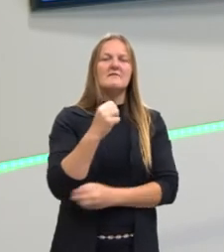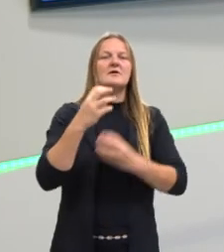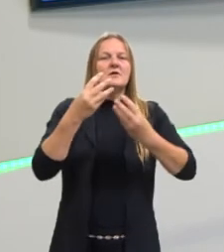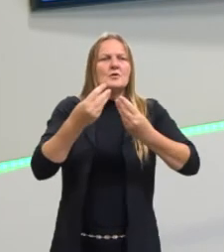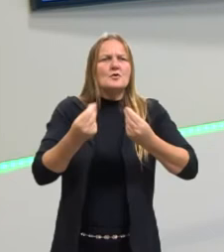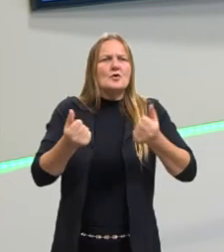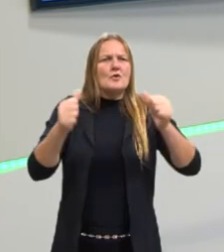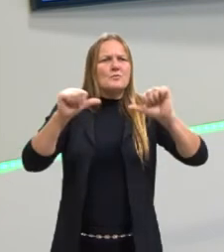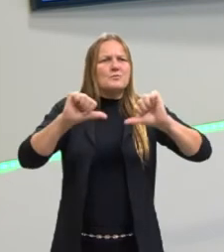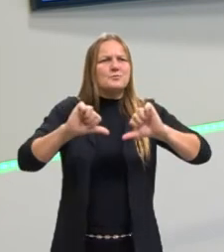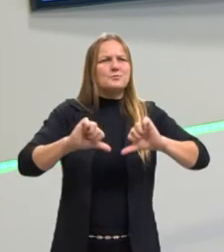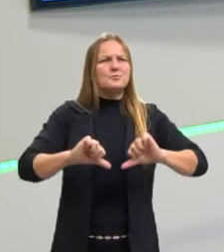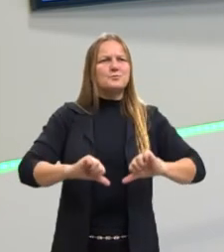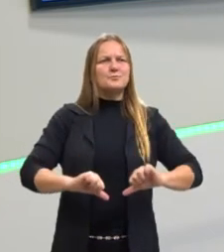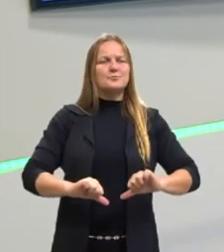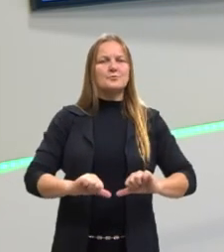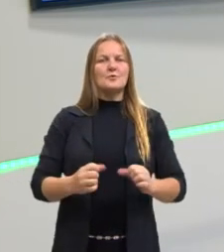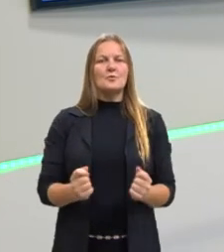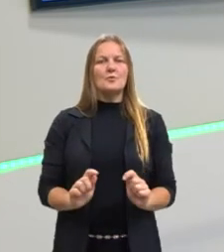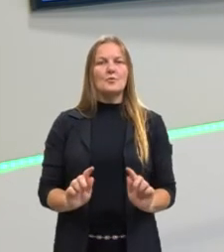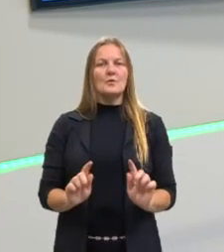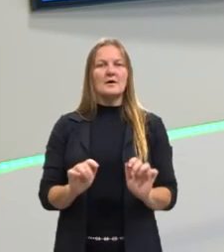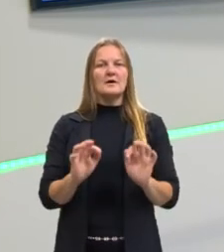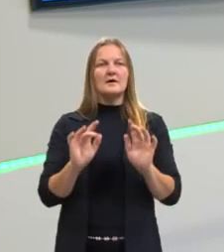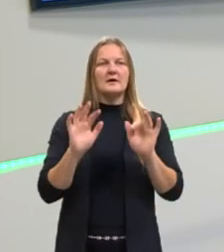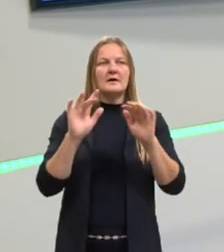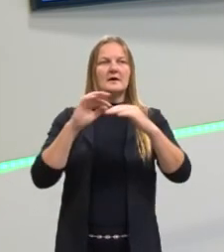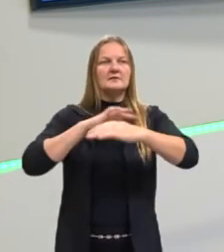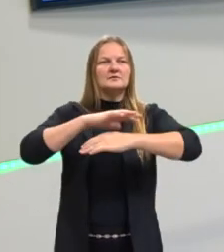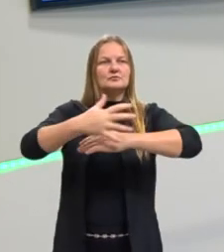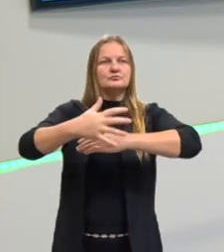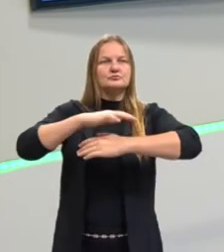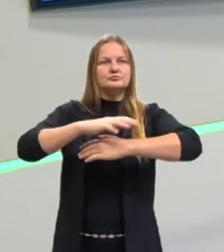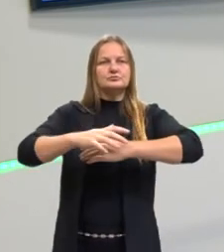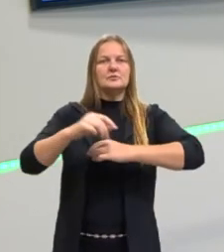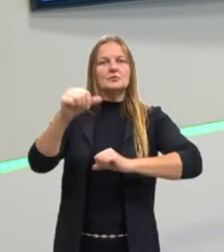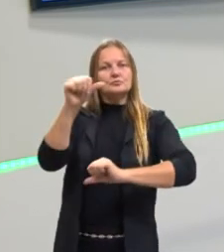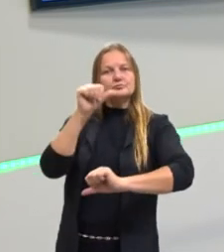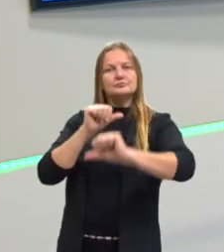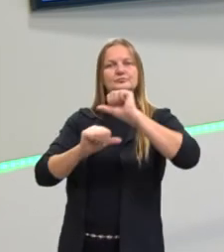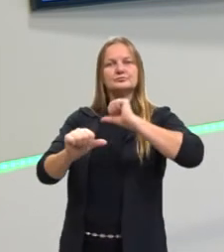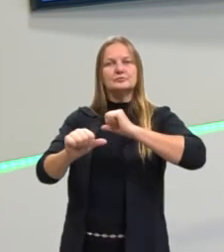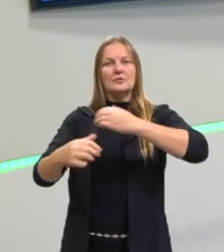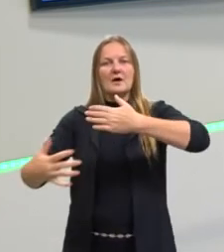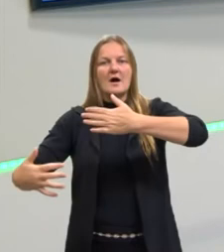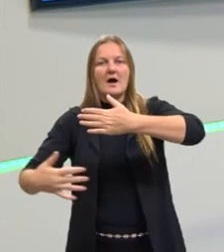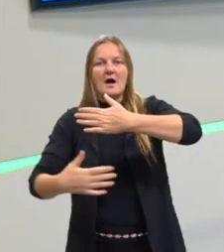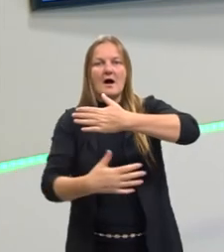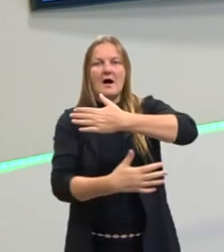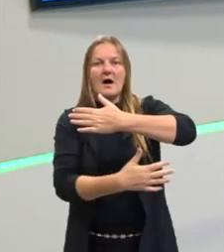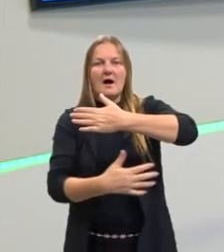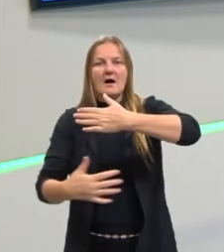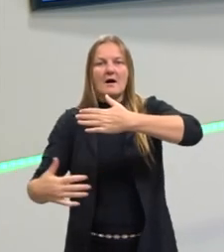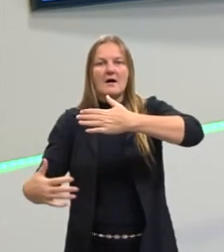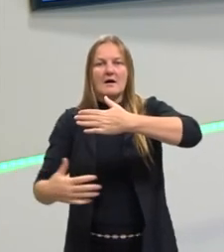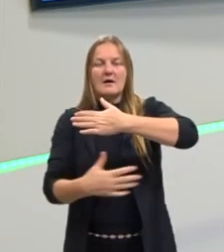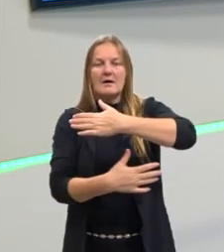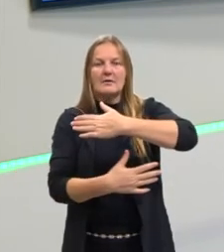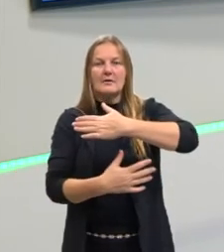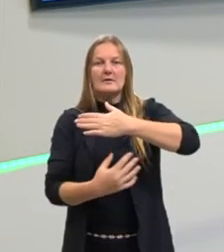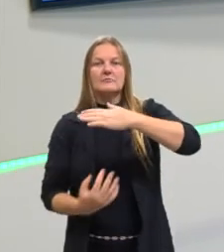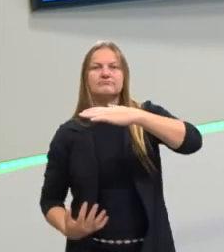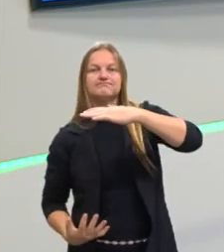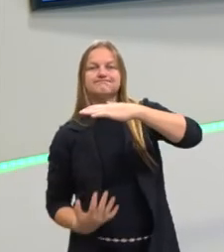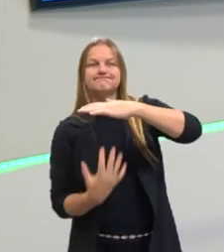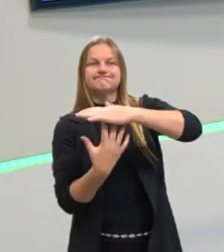as trocas gasosas da atmosfera com a água. Lembra que eu falei para vocês que a maior parte do oxigênio vem lá do fitoplancton, das algas?